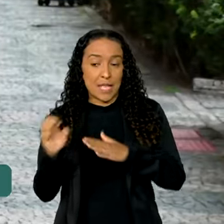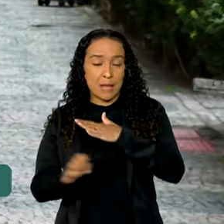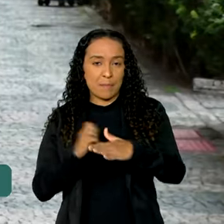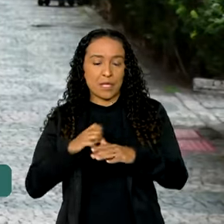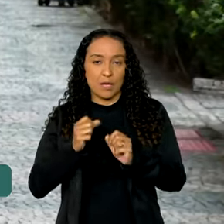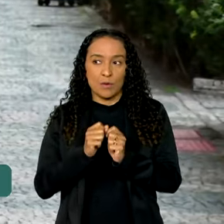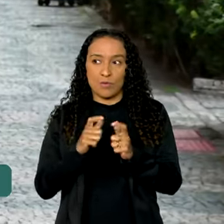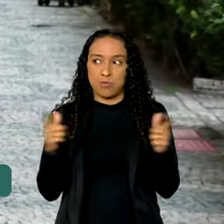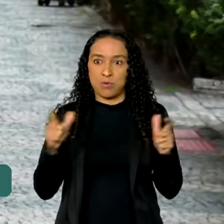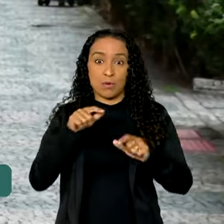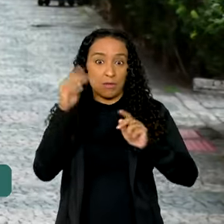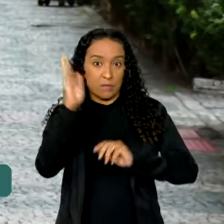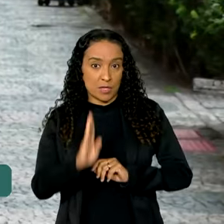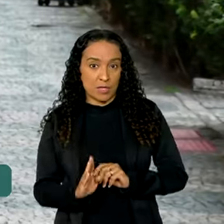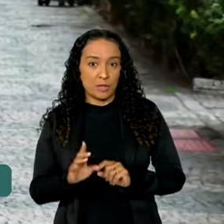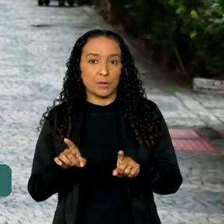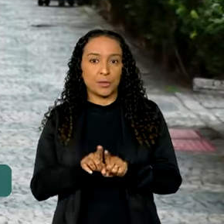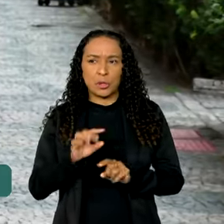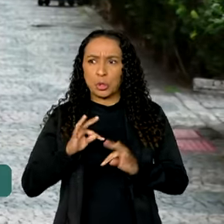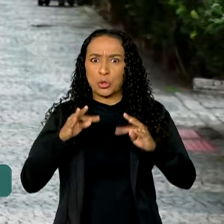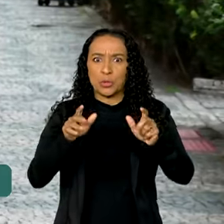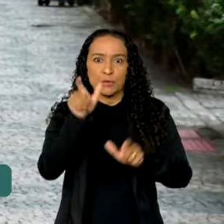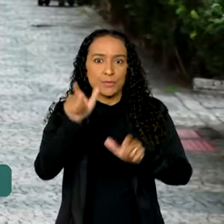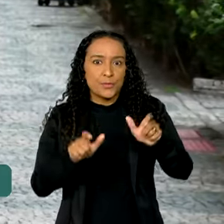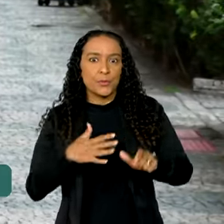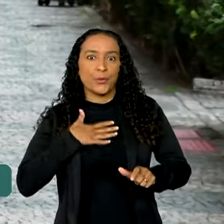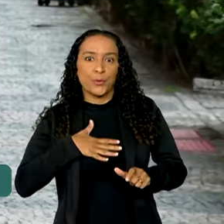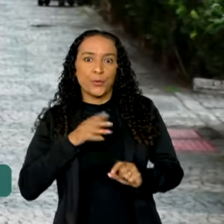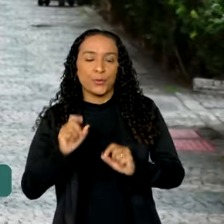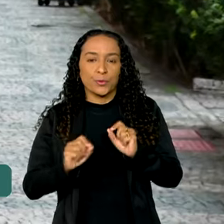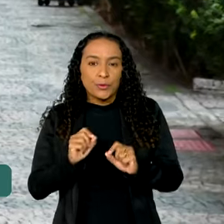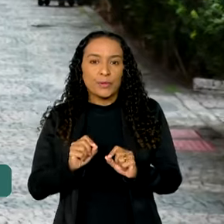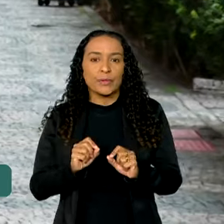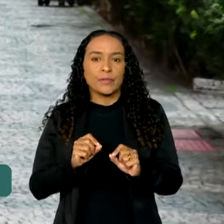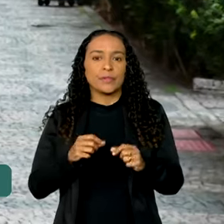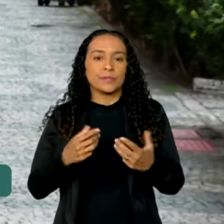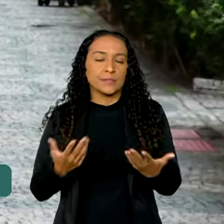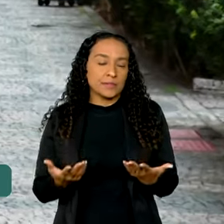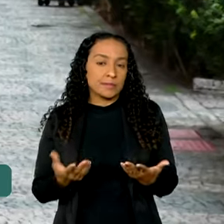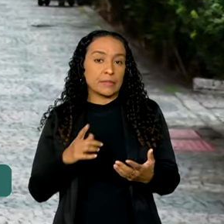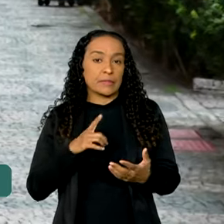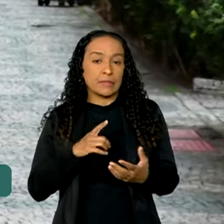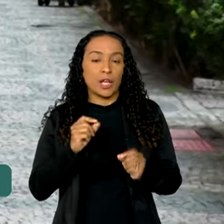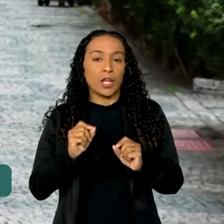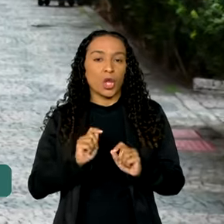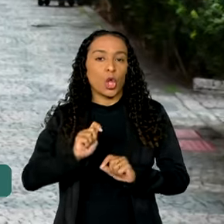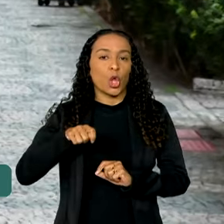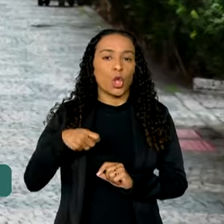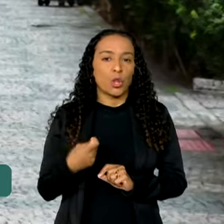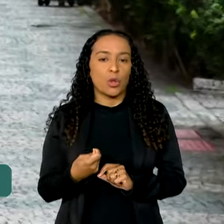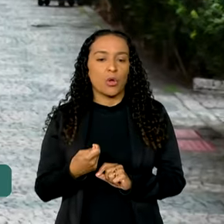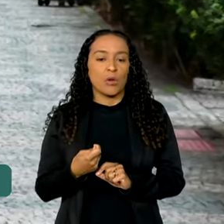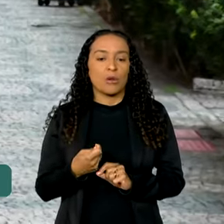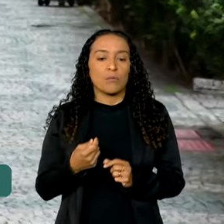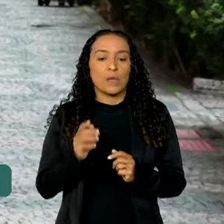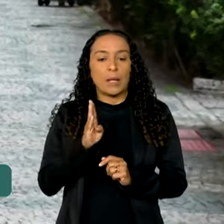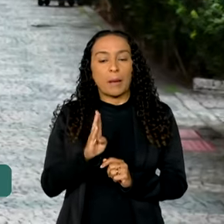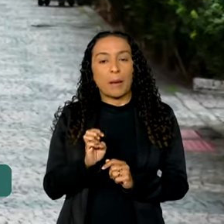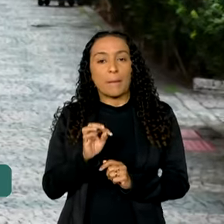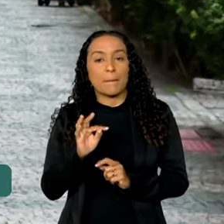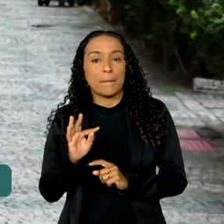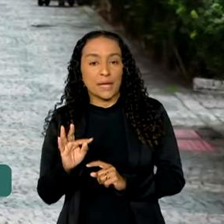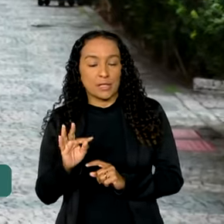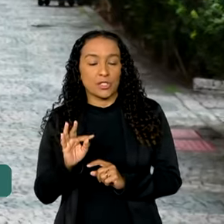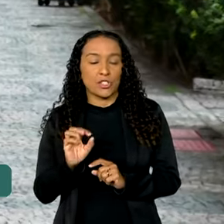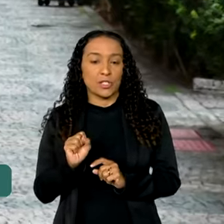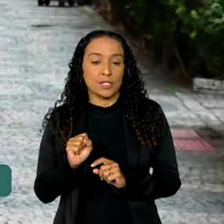que têm crescido no país e caído no gosto dos brasileiros têm como nome popular, como eu falei, Betis.